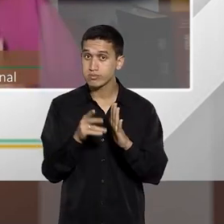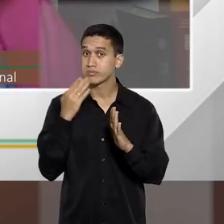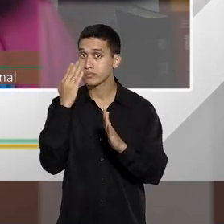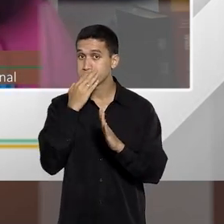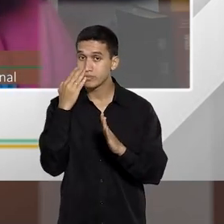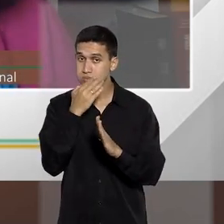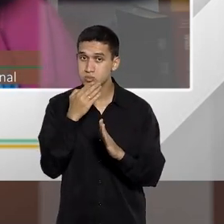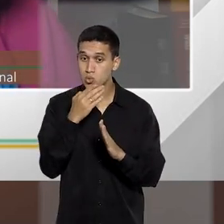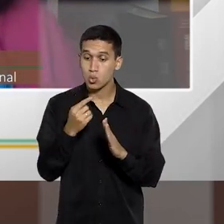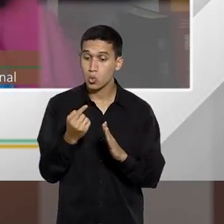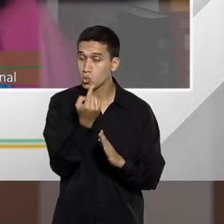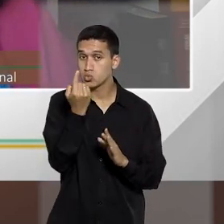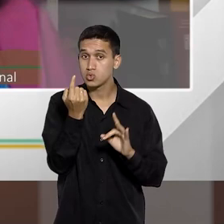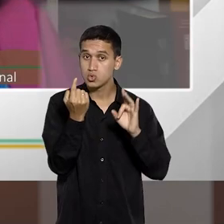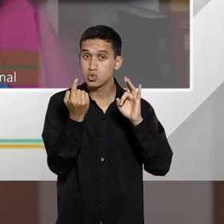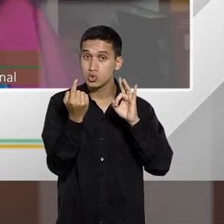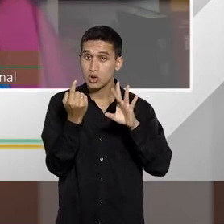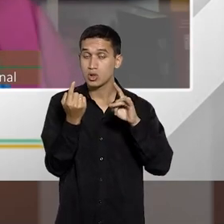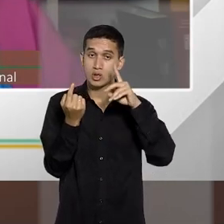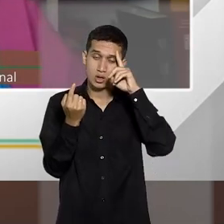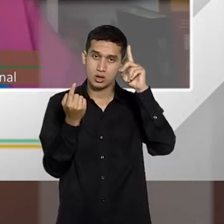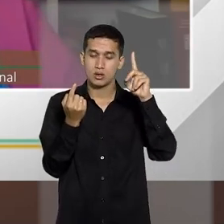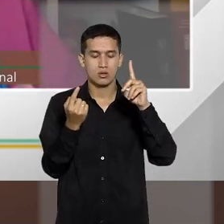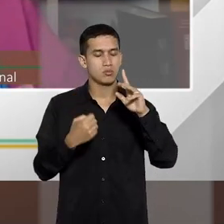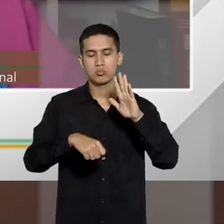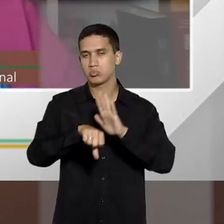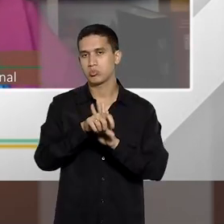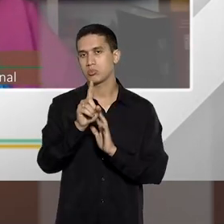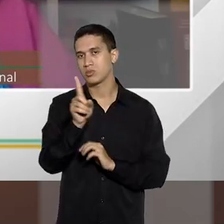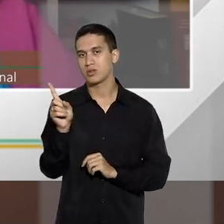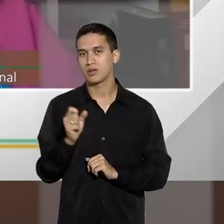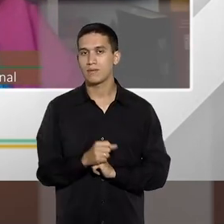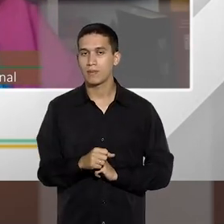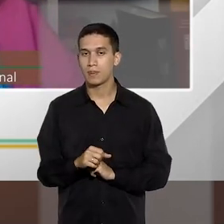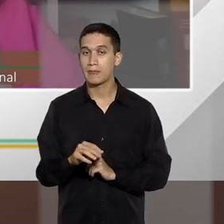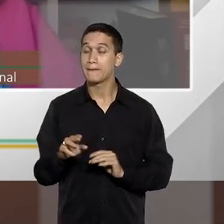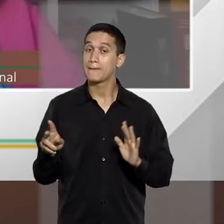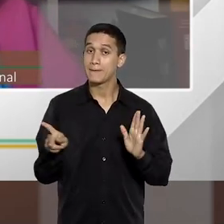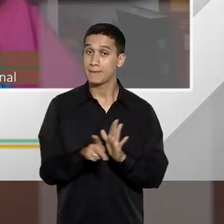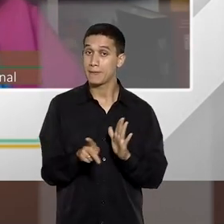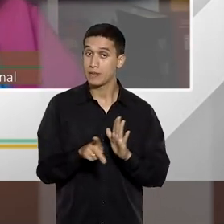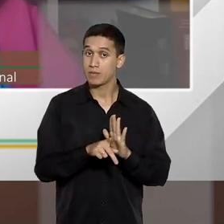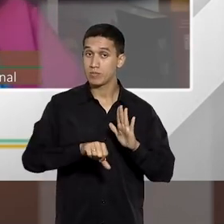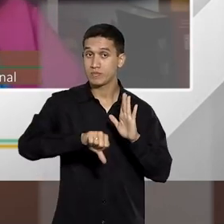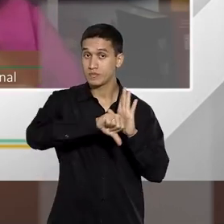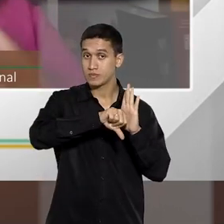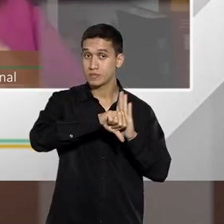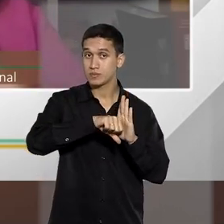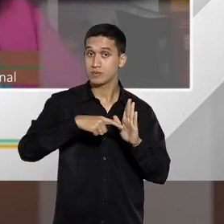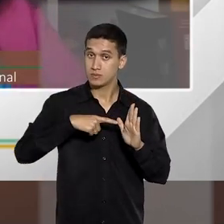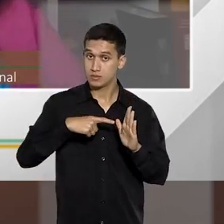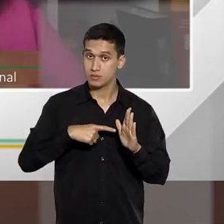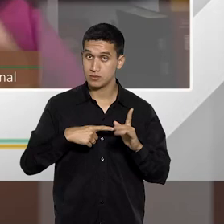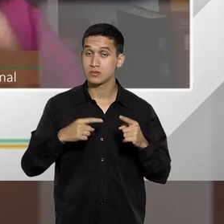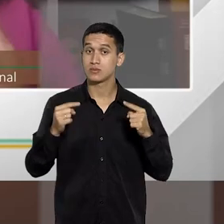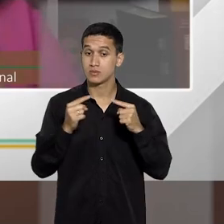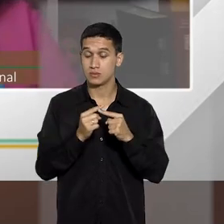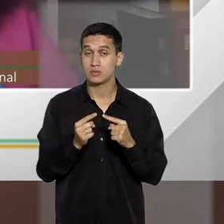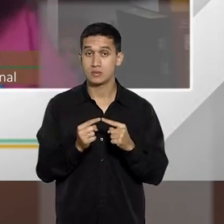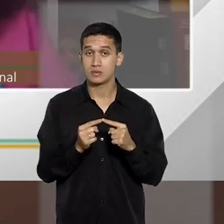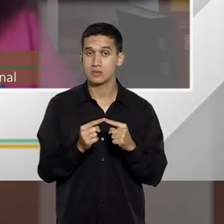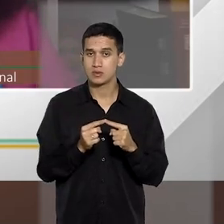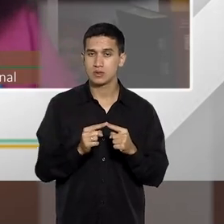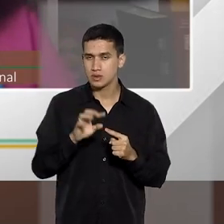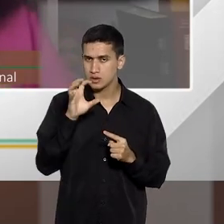eu fizer isso uma única vez, isso não é crime, para que o crime seja preenchido, para que o